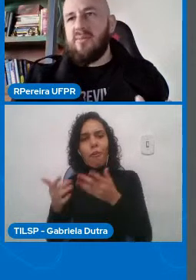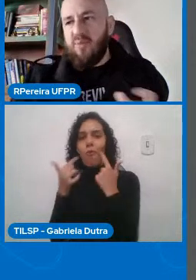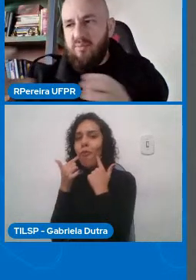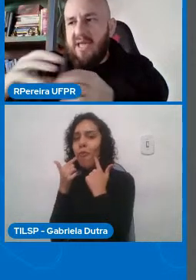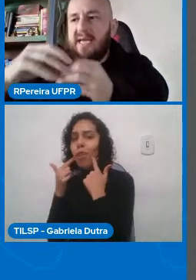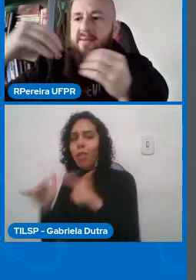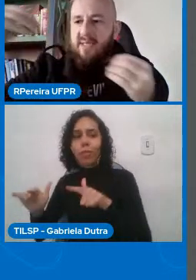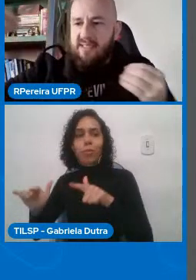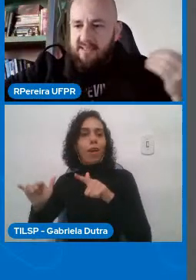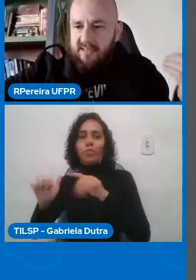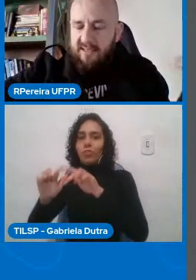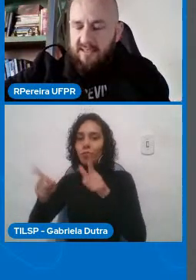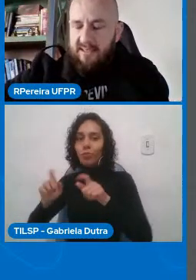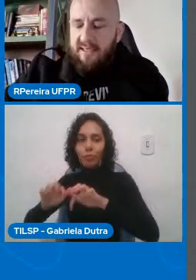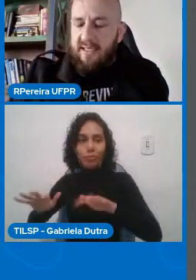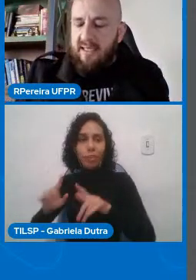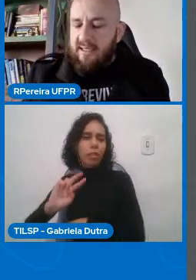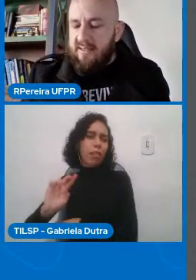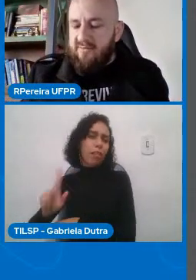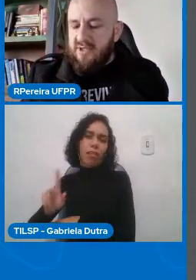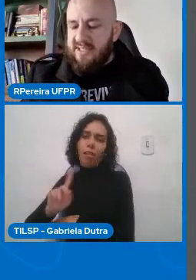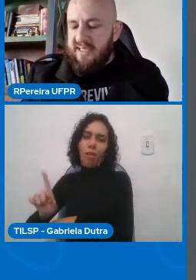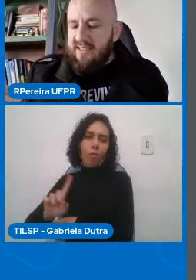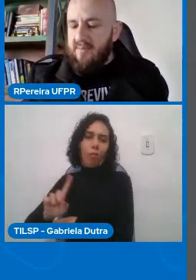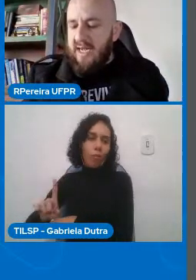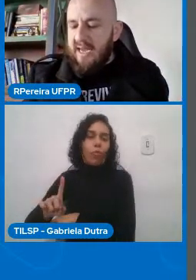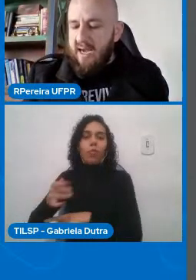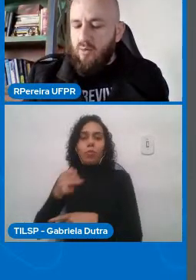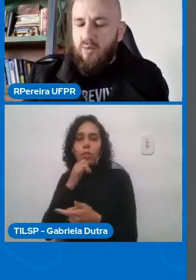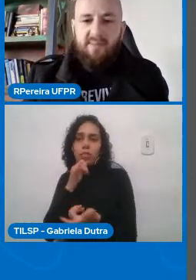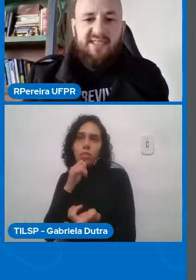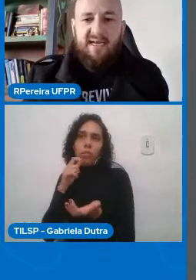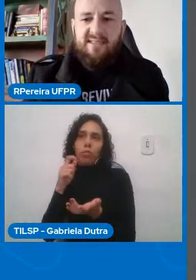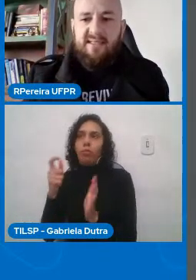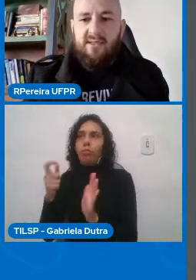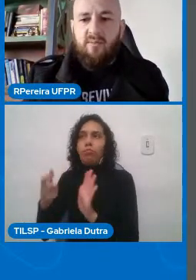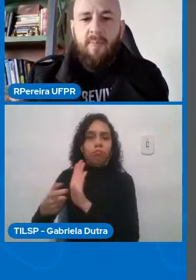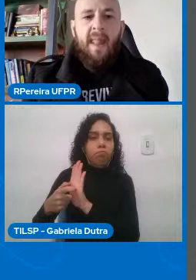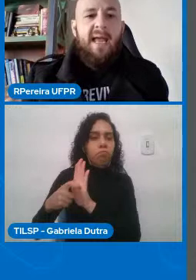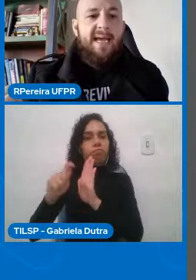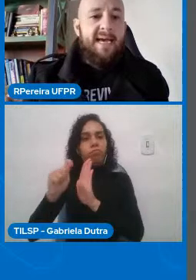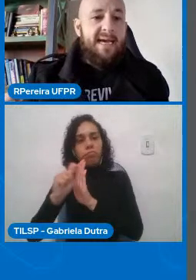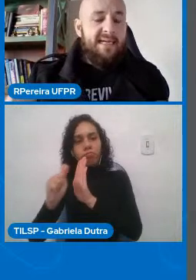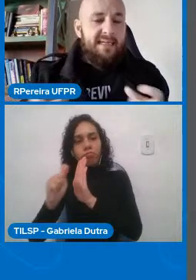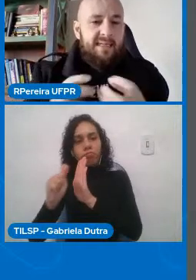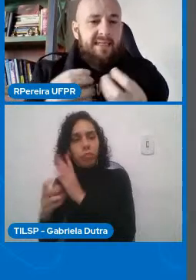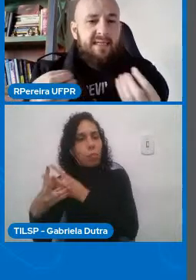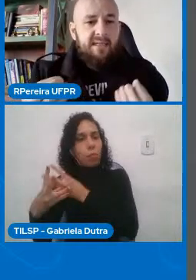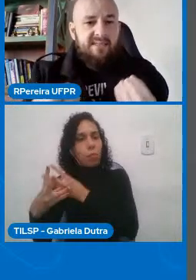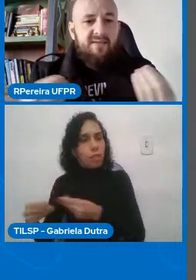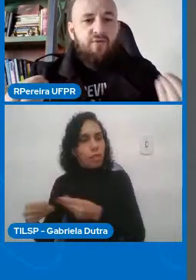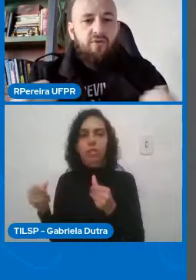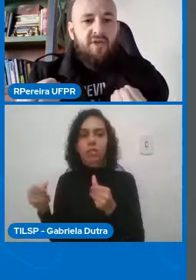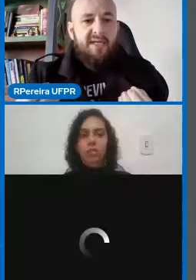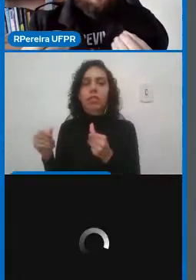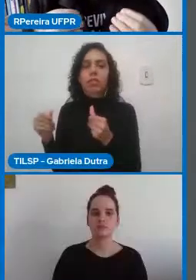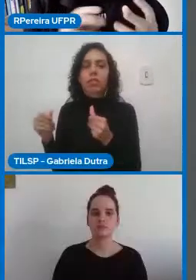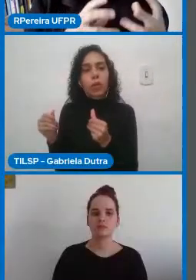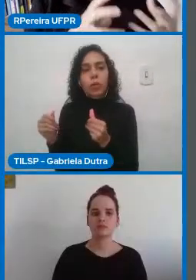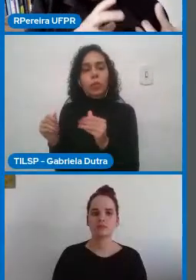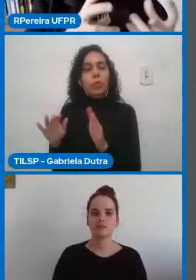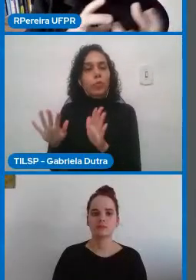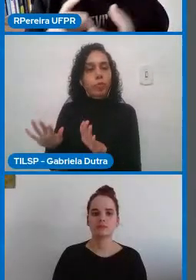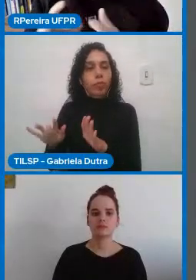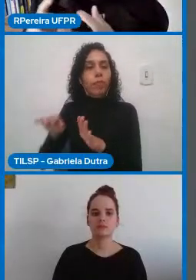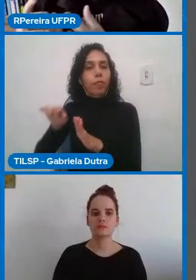resolução de problemas de você trabalhar com abstração é desenvolvida